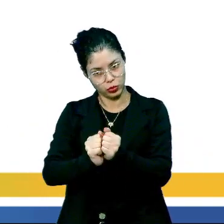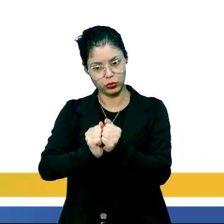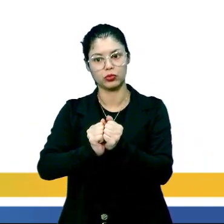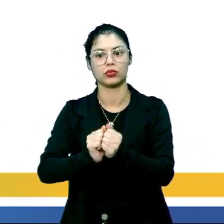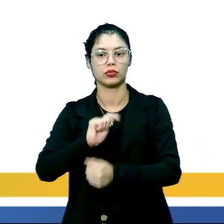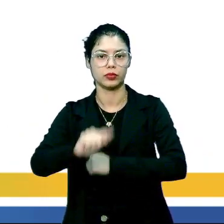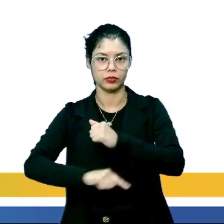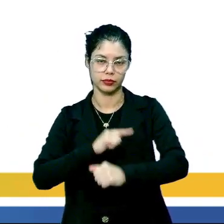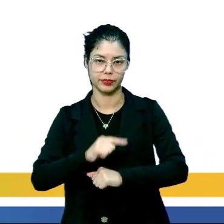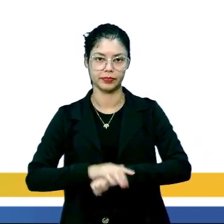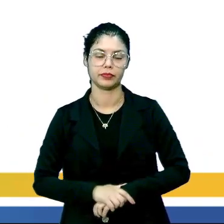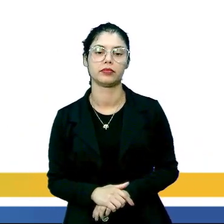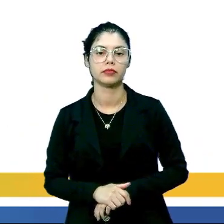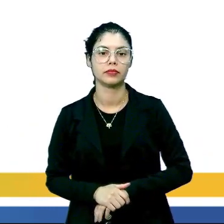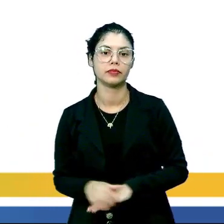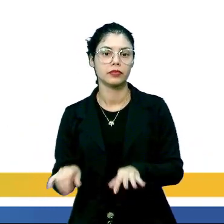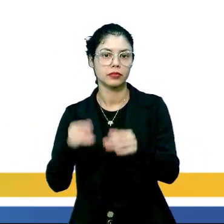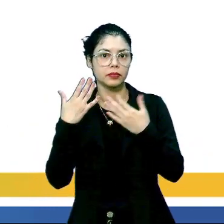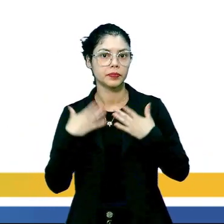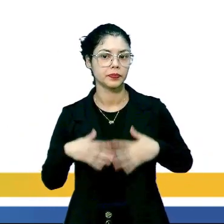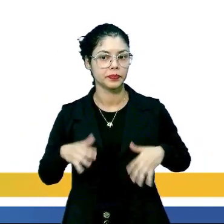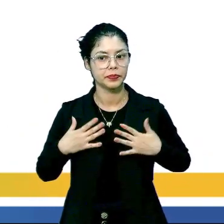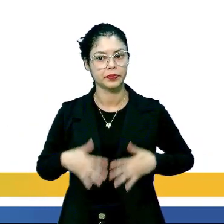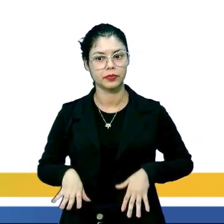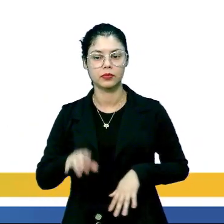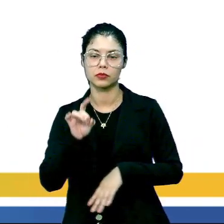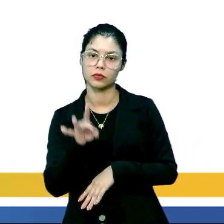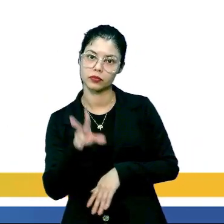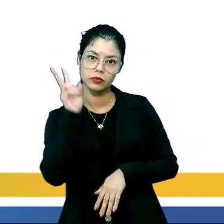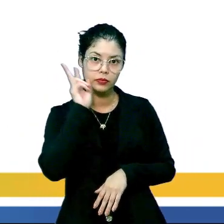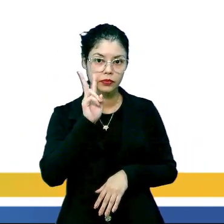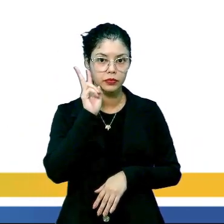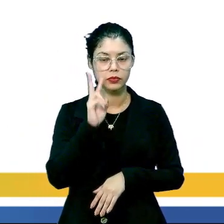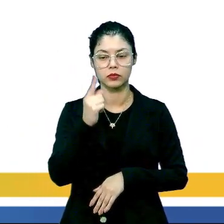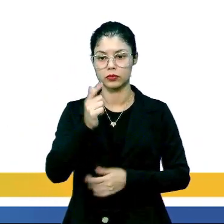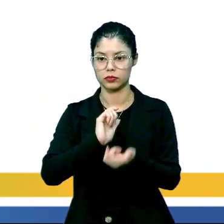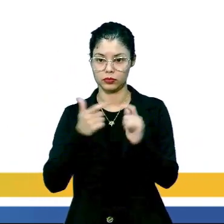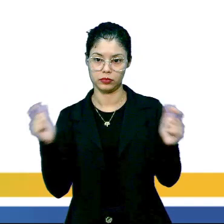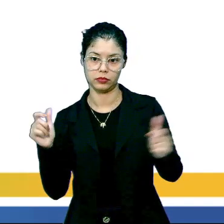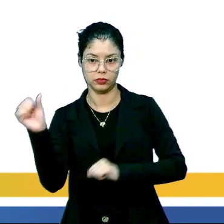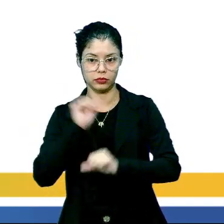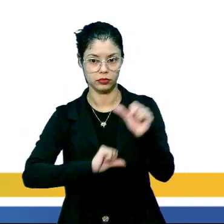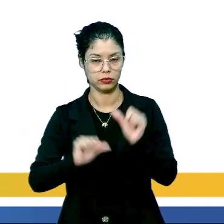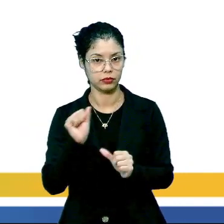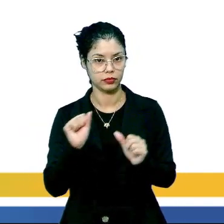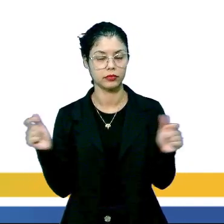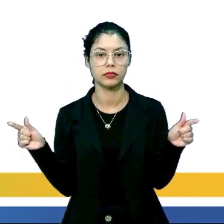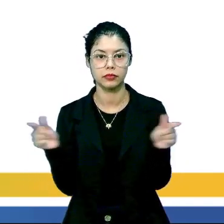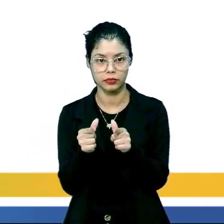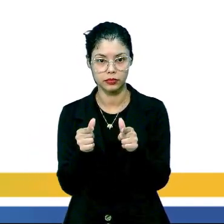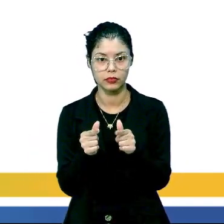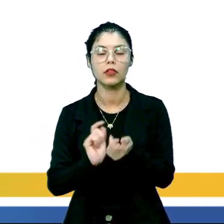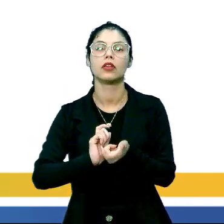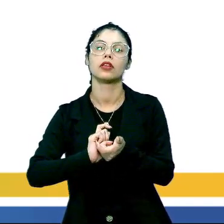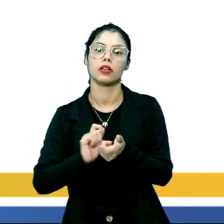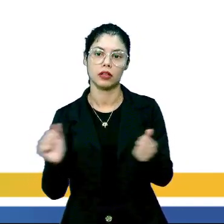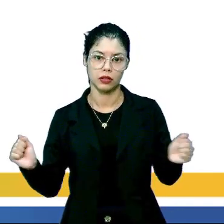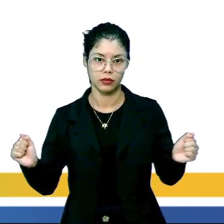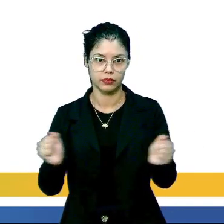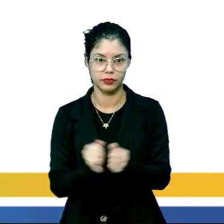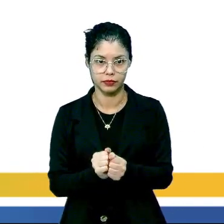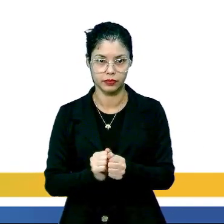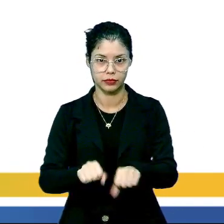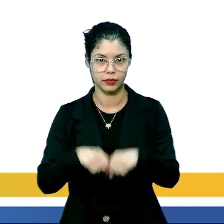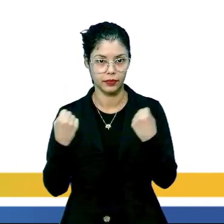junta o átomo. Para isso ficar muito tranquilo, é só você lembrar, um átomo grande se transformando em átomos menores, fissão